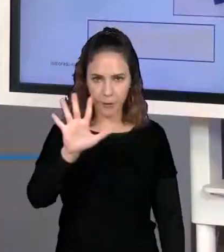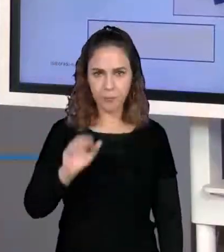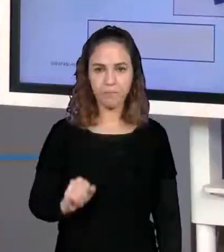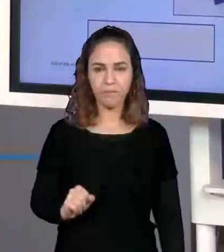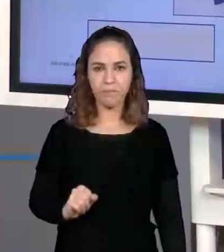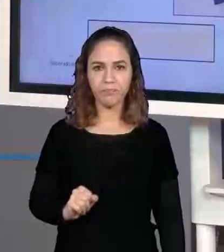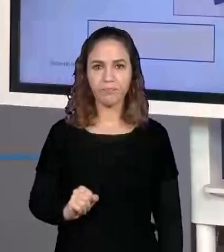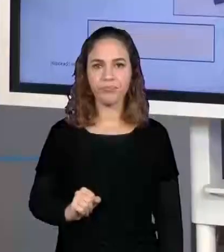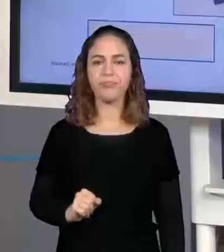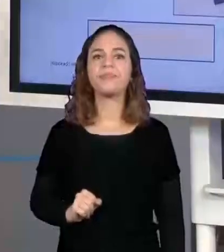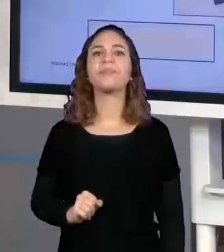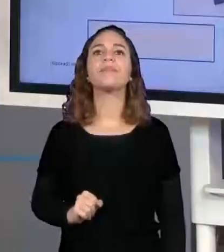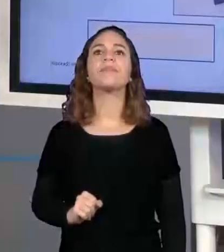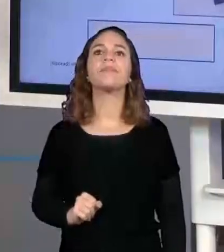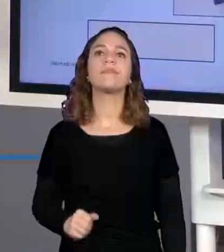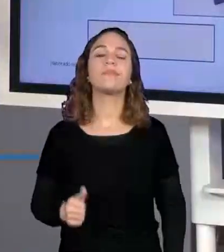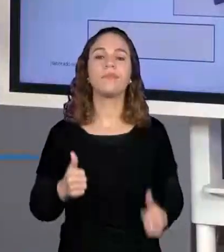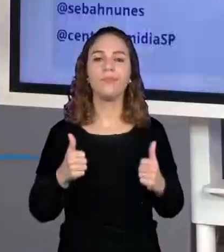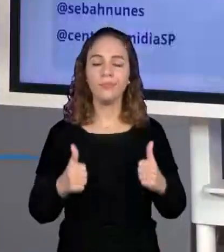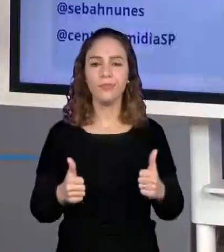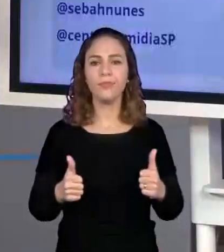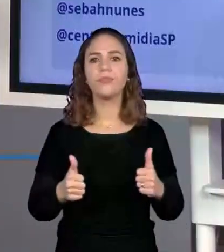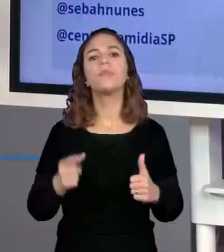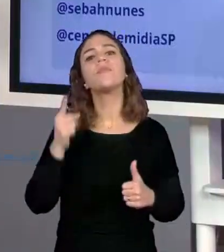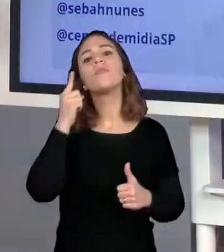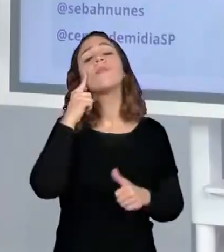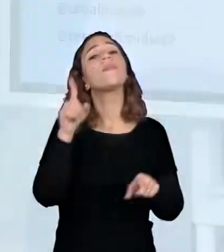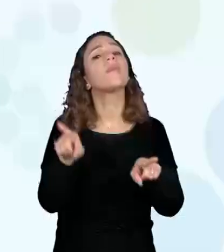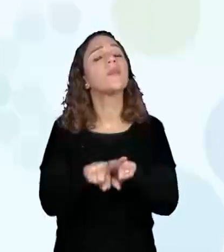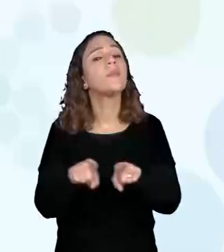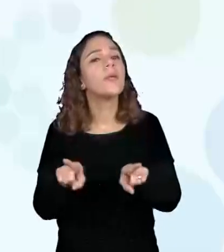Muito bem, pessoal. Vou deixar aqui para vocês também.